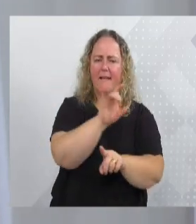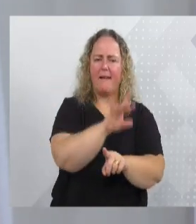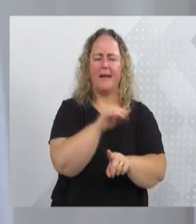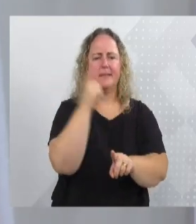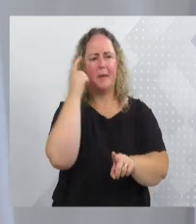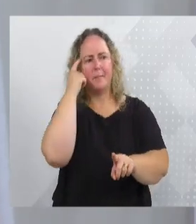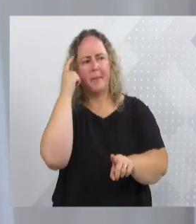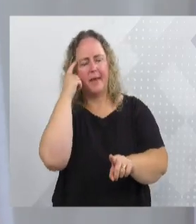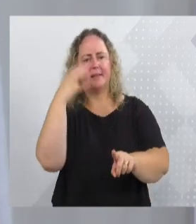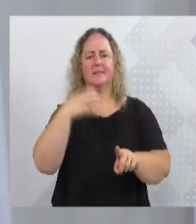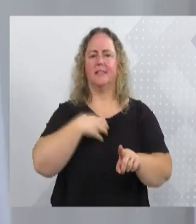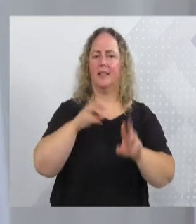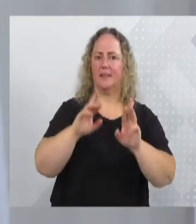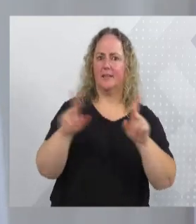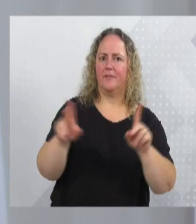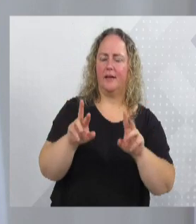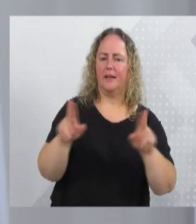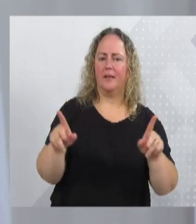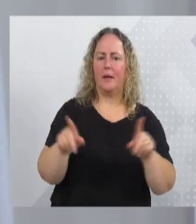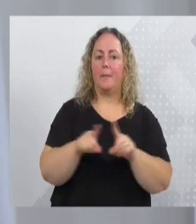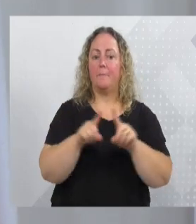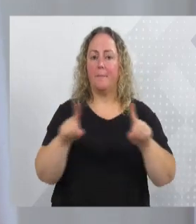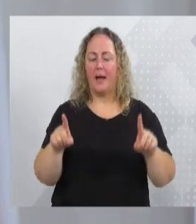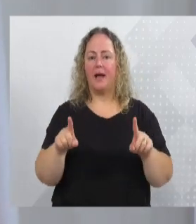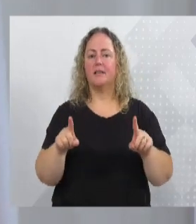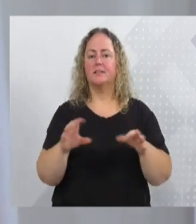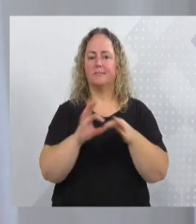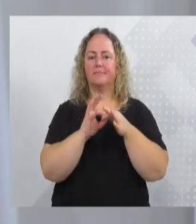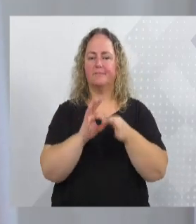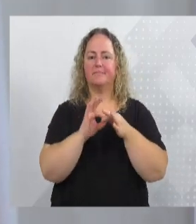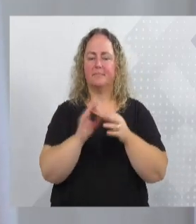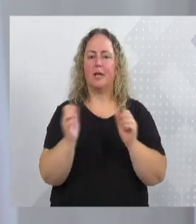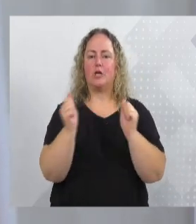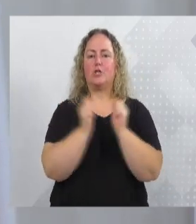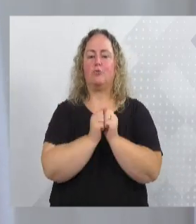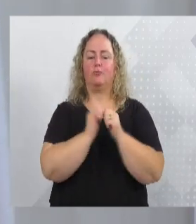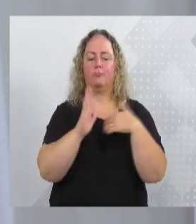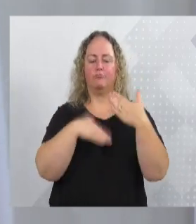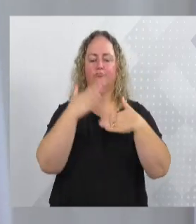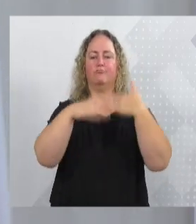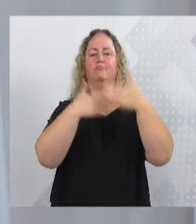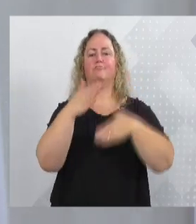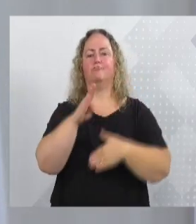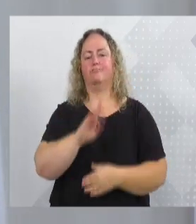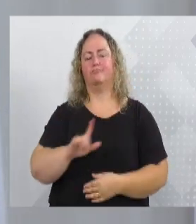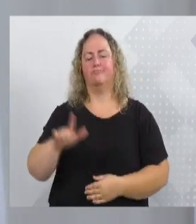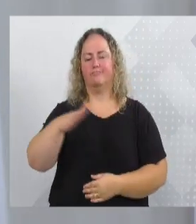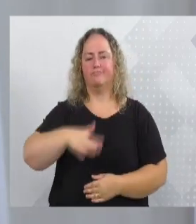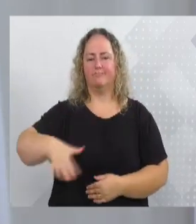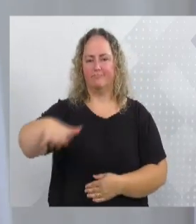mas com esses pensamentos diferentes a gente constrói a nossa sociedade. Muito obrigado.